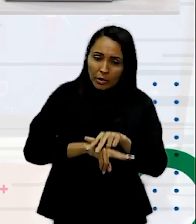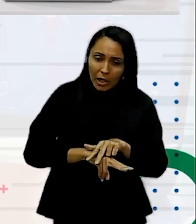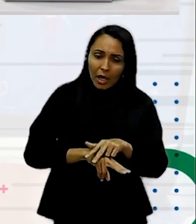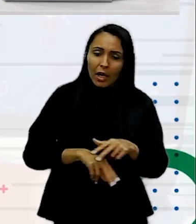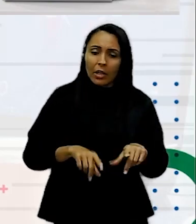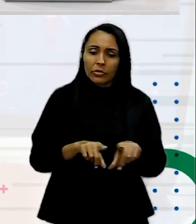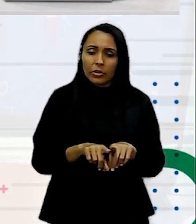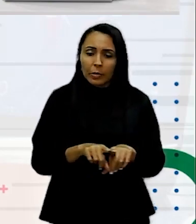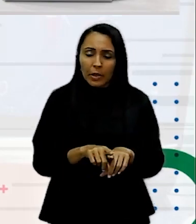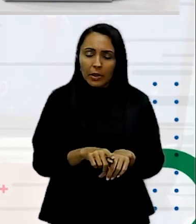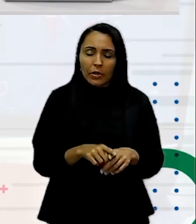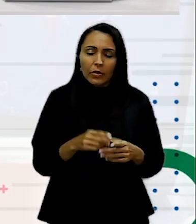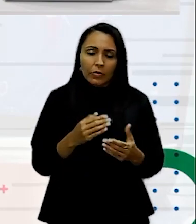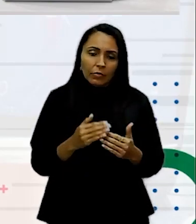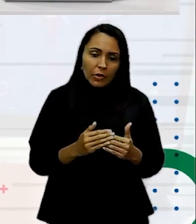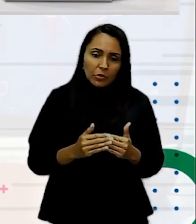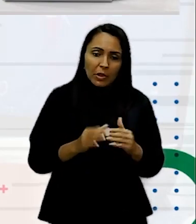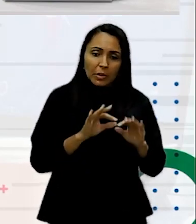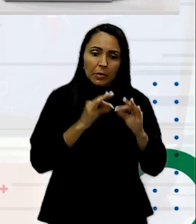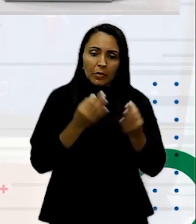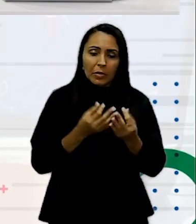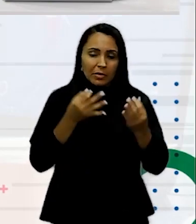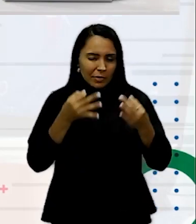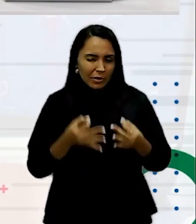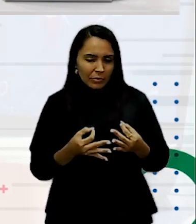Da mesma família Certo?